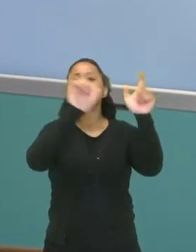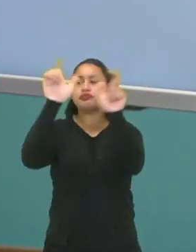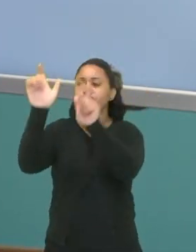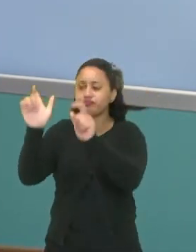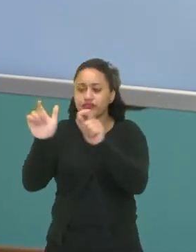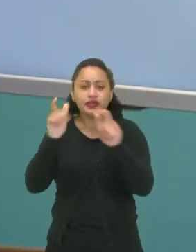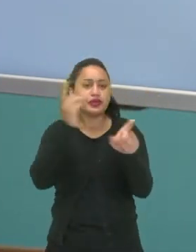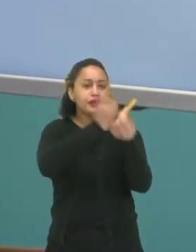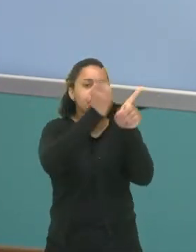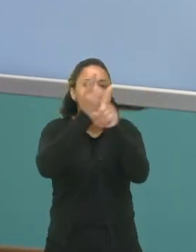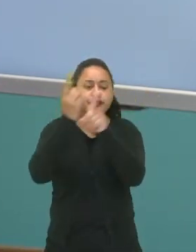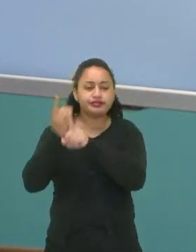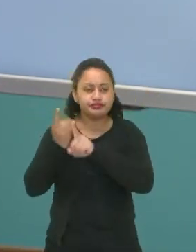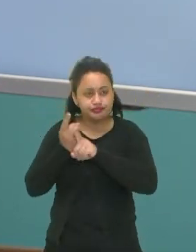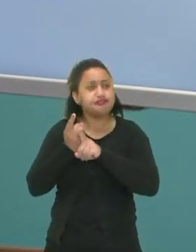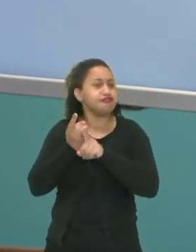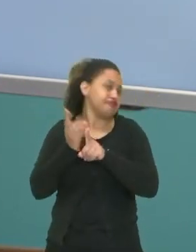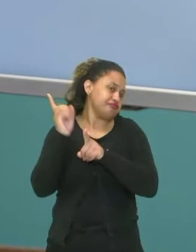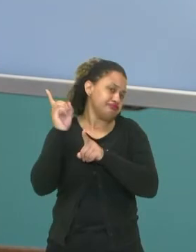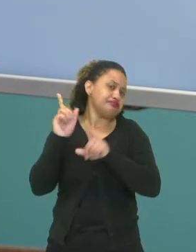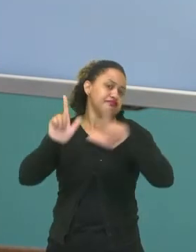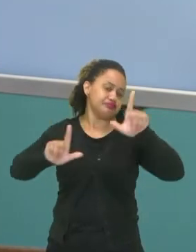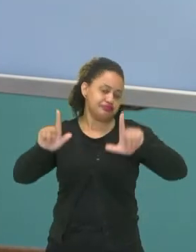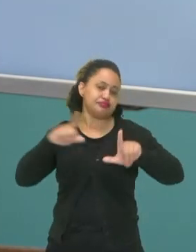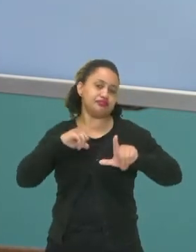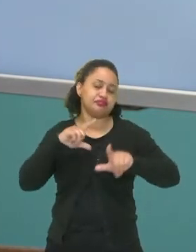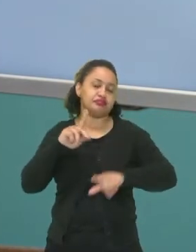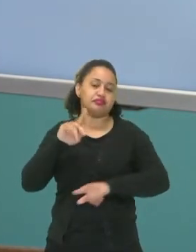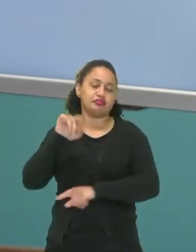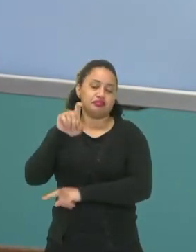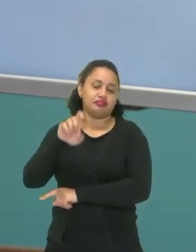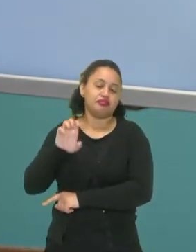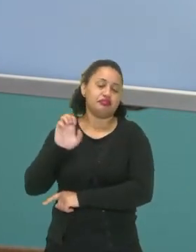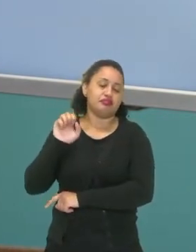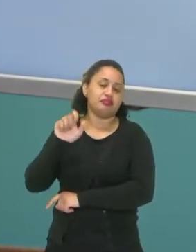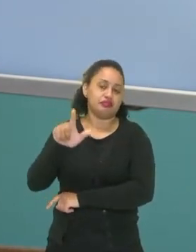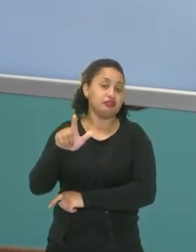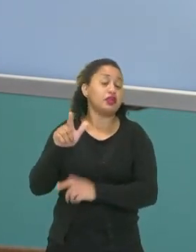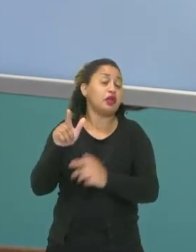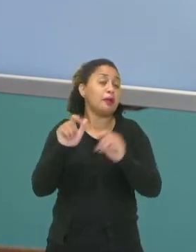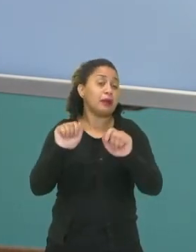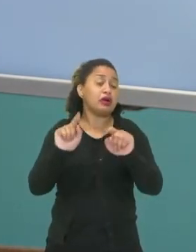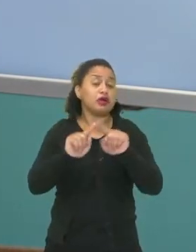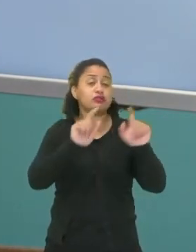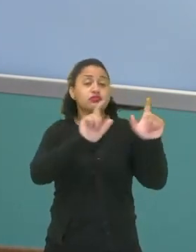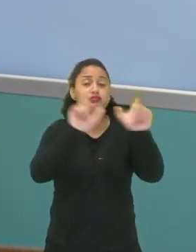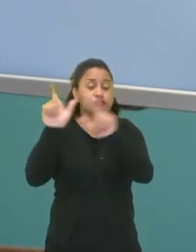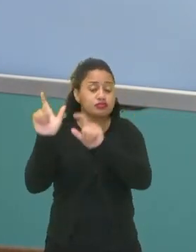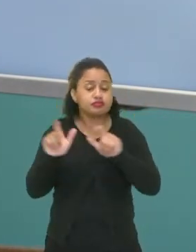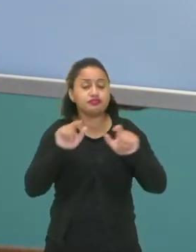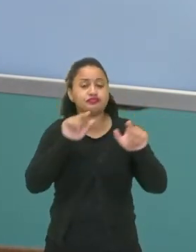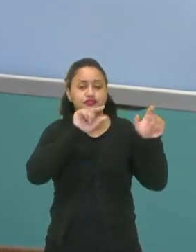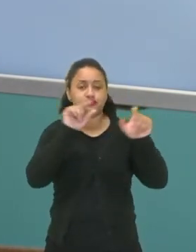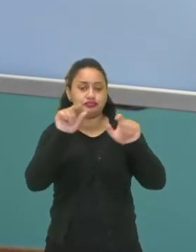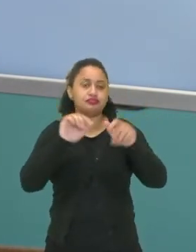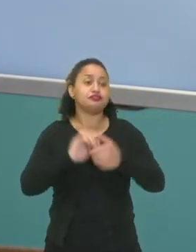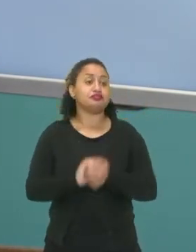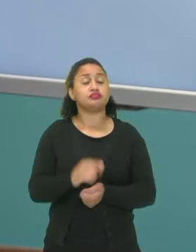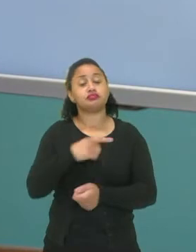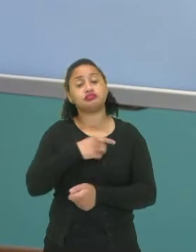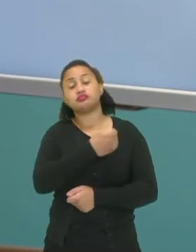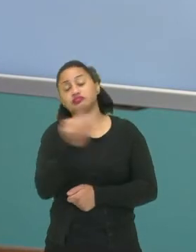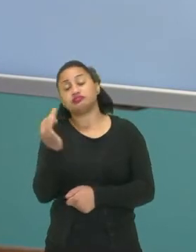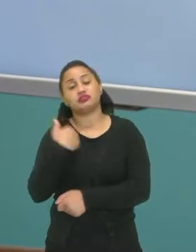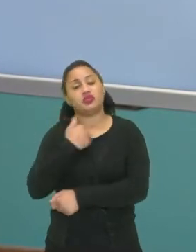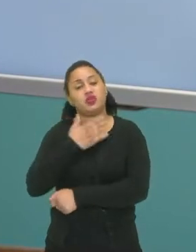aqui, no caso da televisão, de pixels, né? Que eu vou fazendo a localização de cada uma das posições. A galera que gosta,